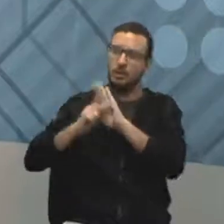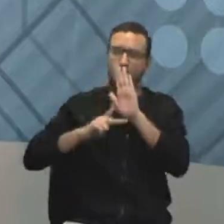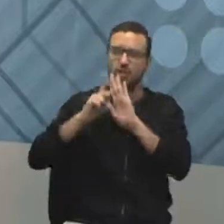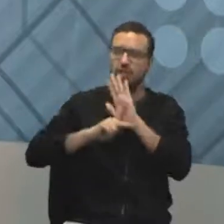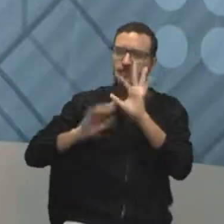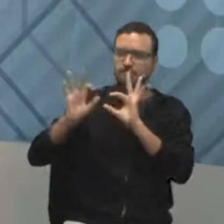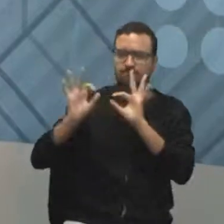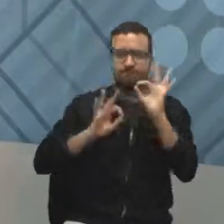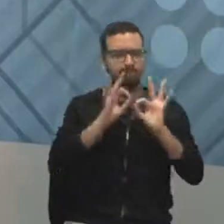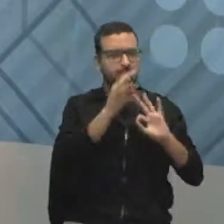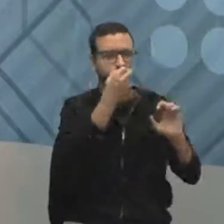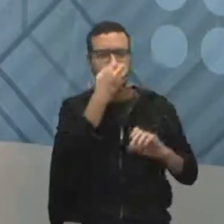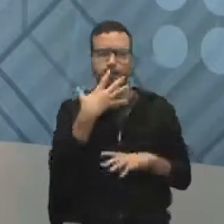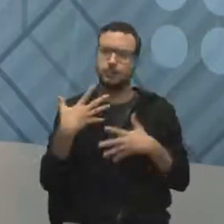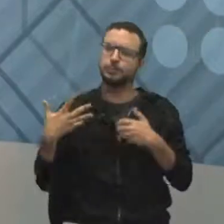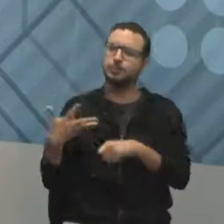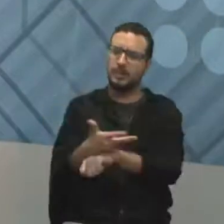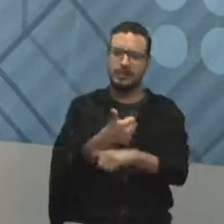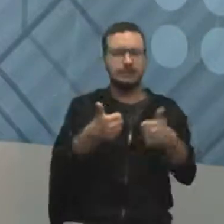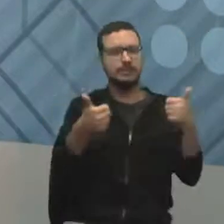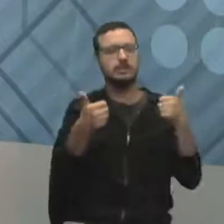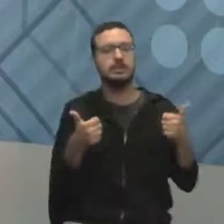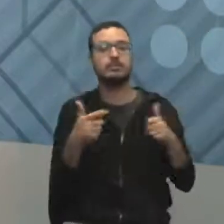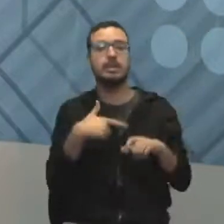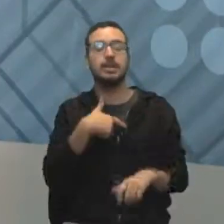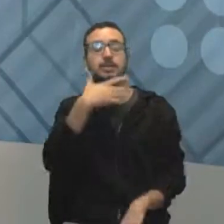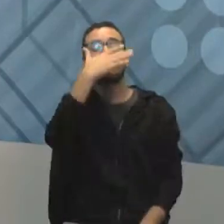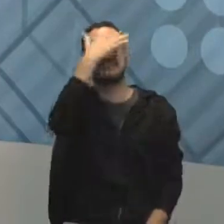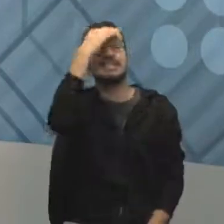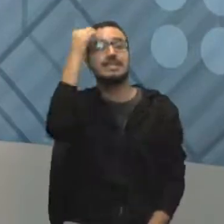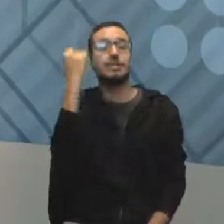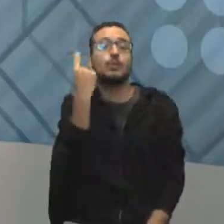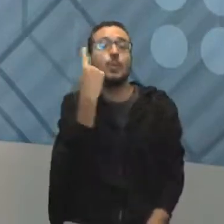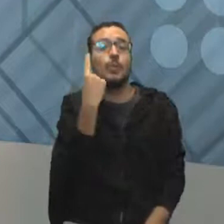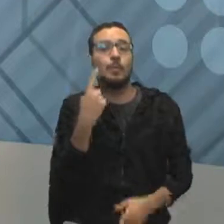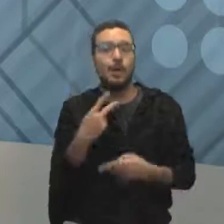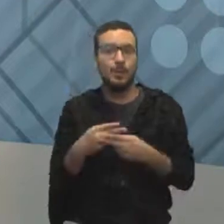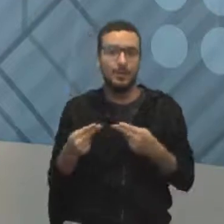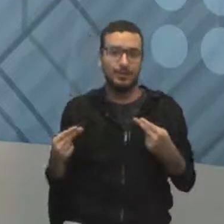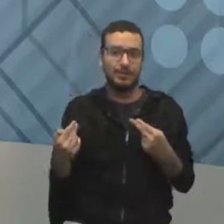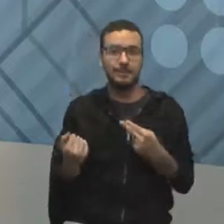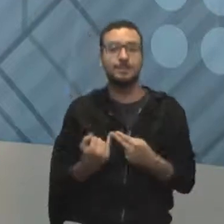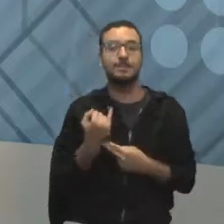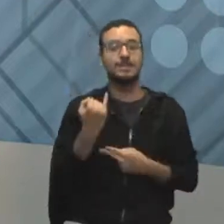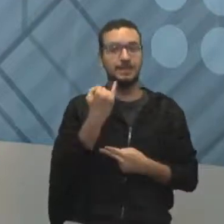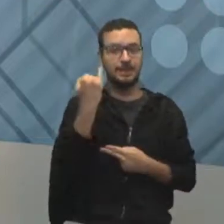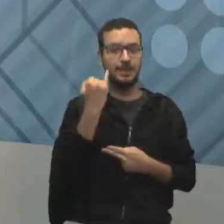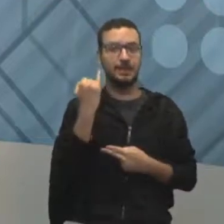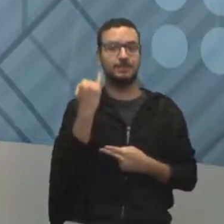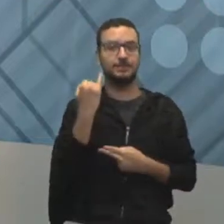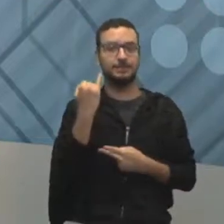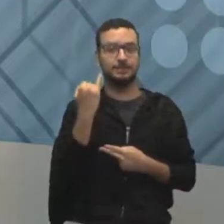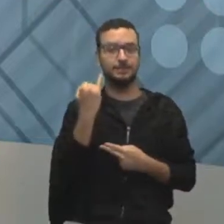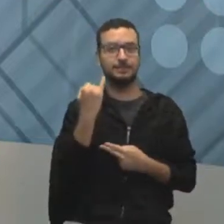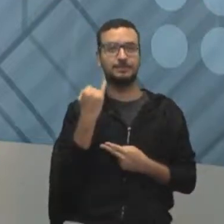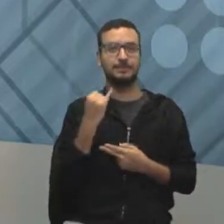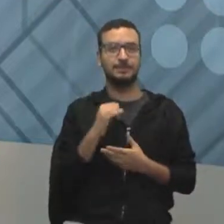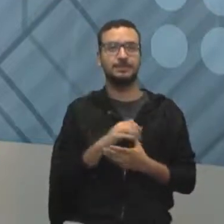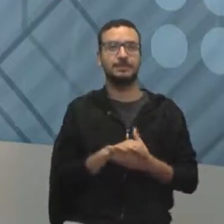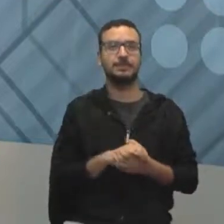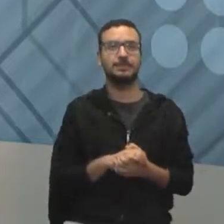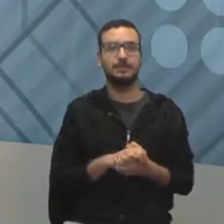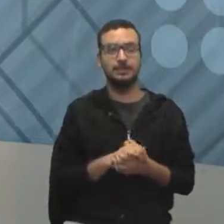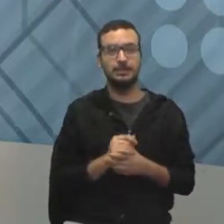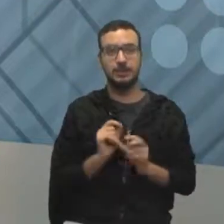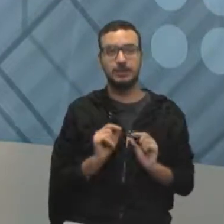está tudo com muita qualidade. E, eu me esqueço de um pequeno detalhe que talvez seja o principal de uma grande catástrofe.